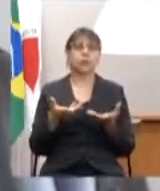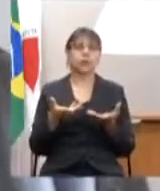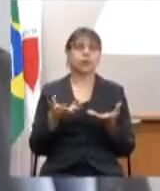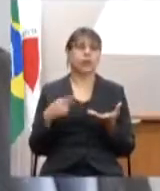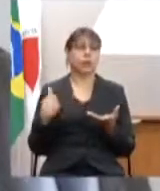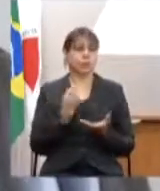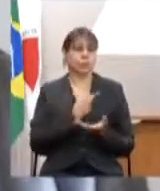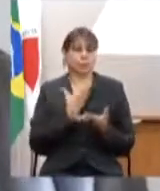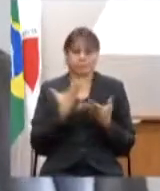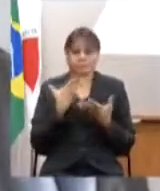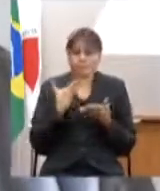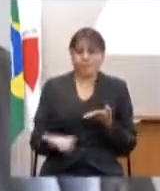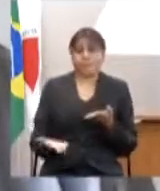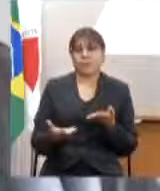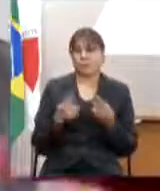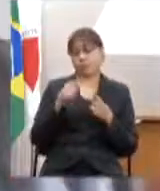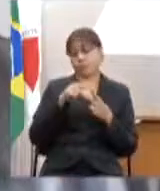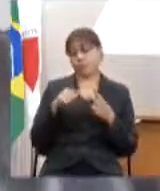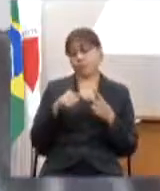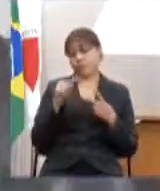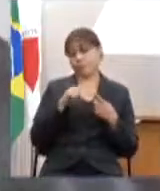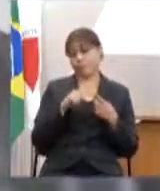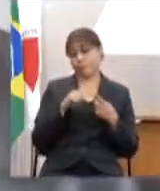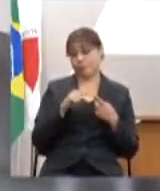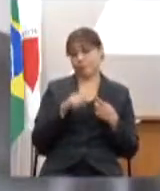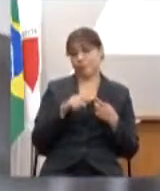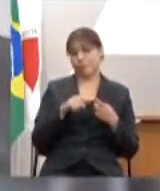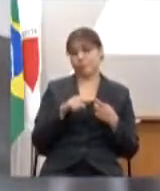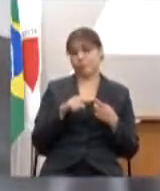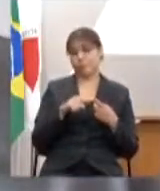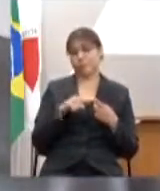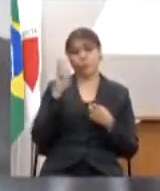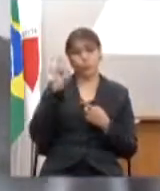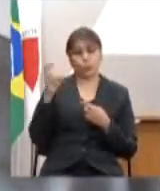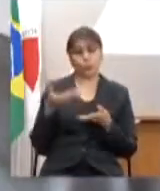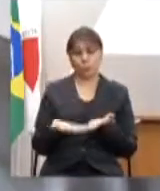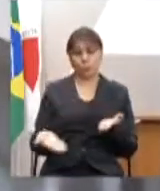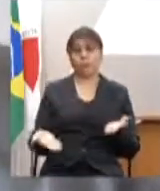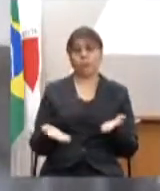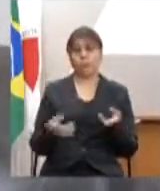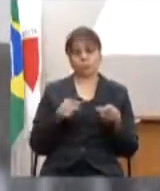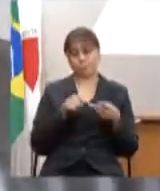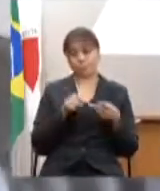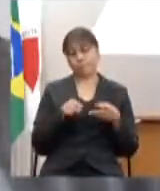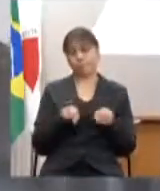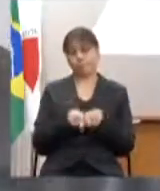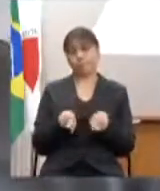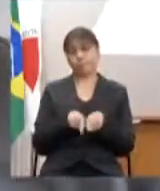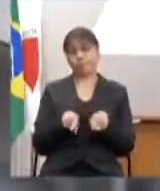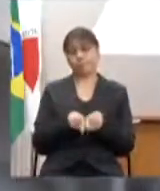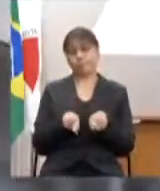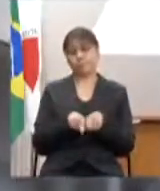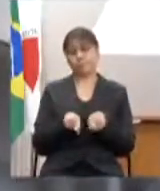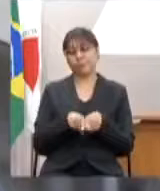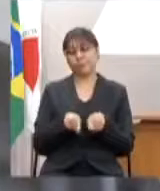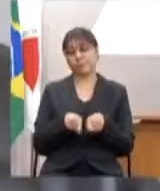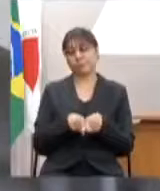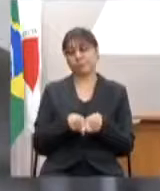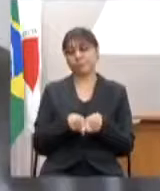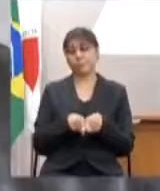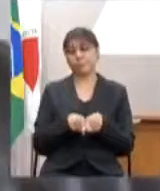duas formas que é a forma da nossa identidade da nossa cultura e também da forma direta que é